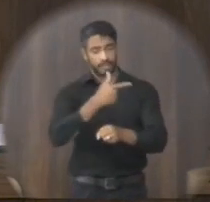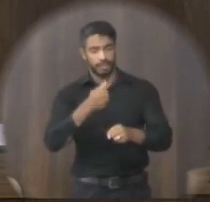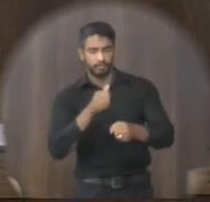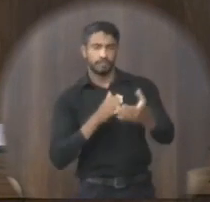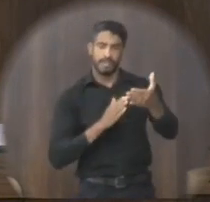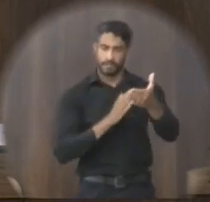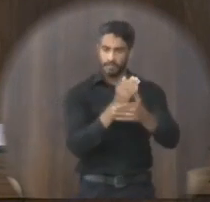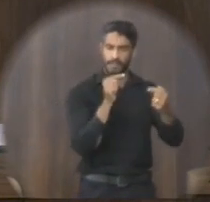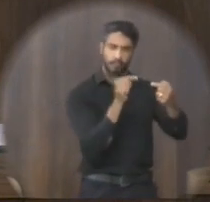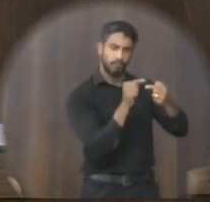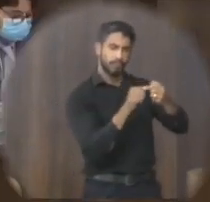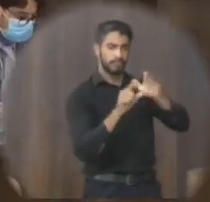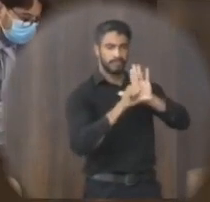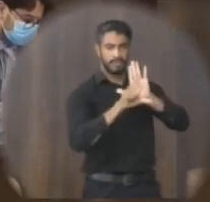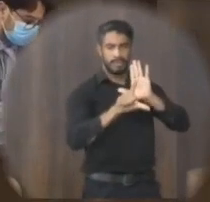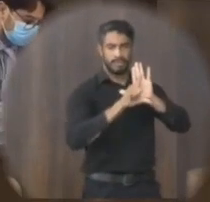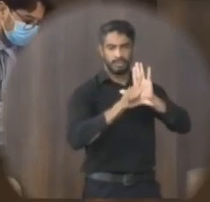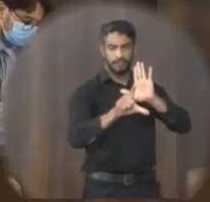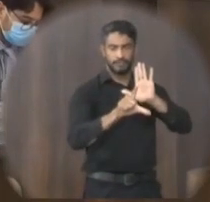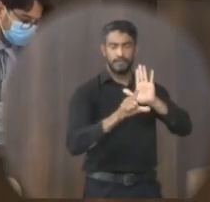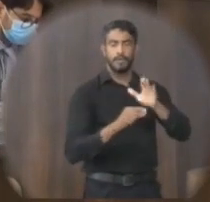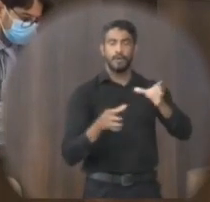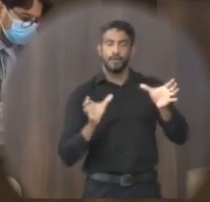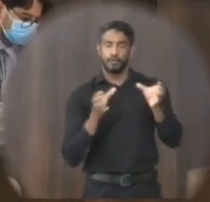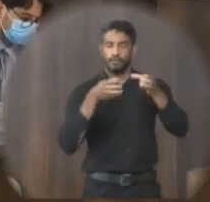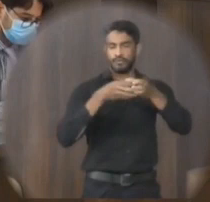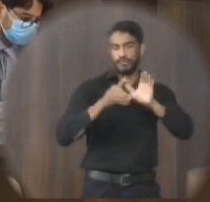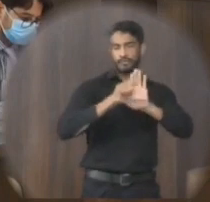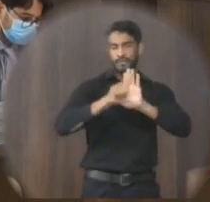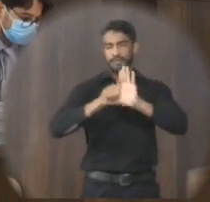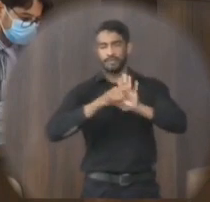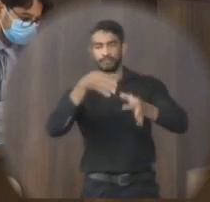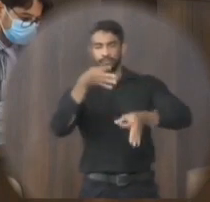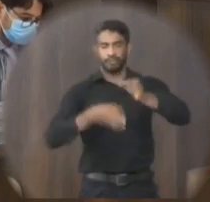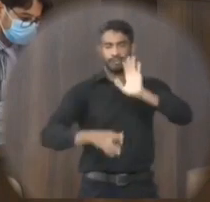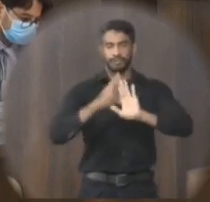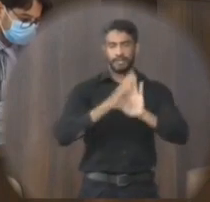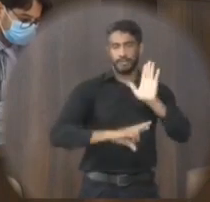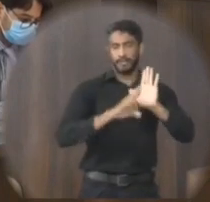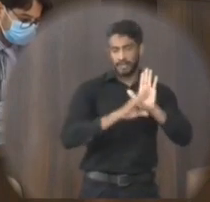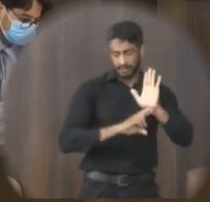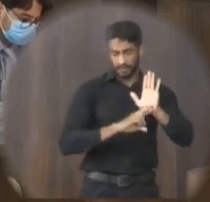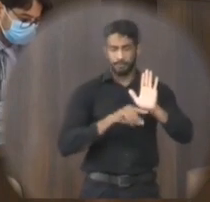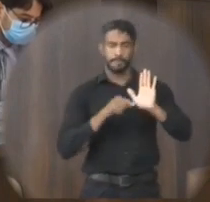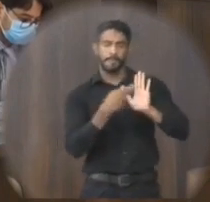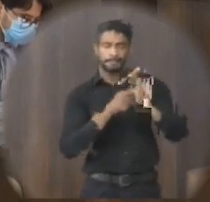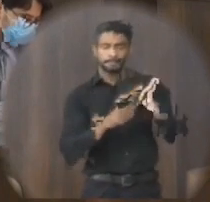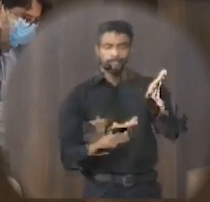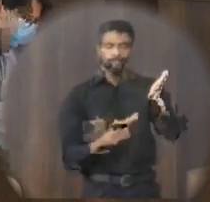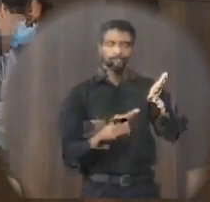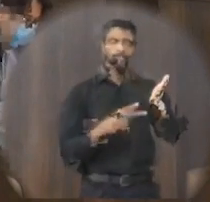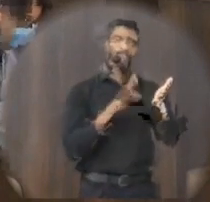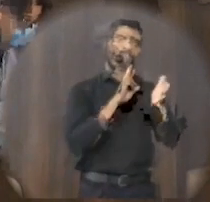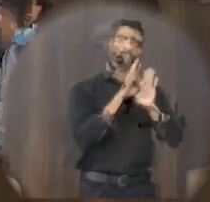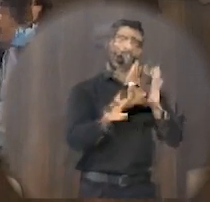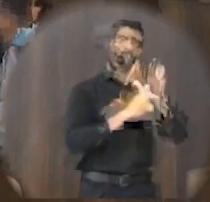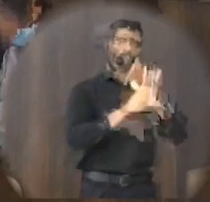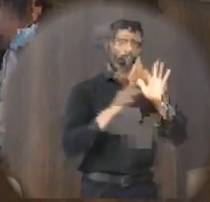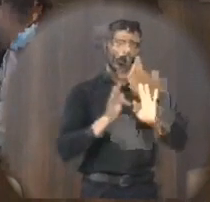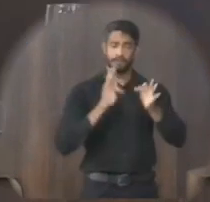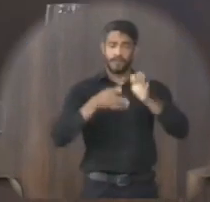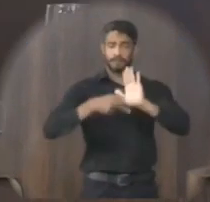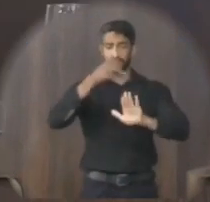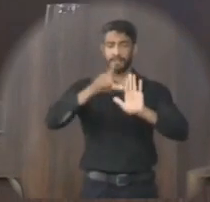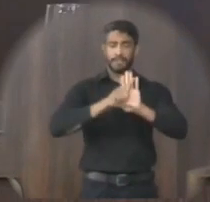aprovado segundo a técnica legislativa Comissão de Legislação Justiça e Redação Aparecer da redação final sobre o projeto de